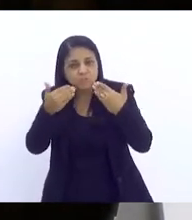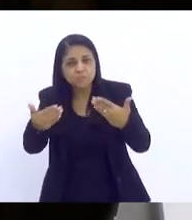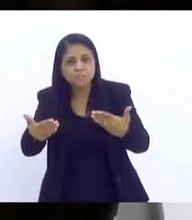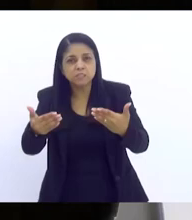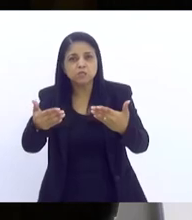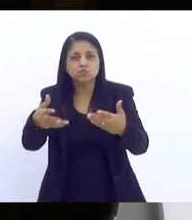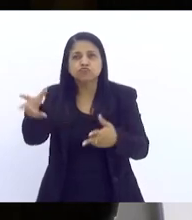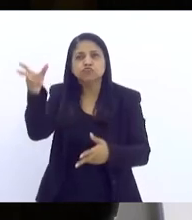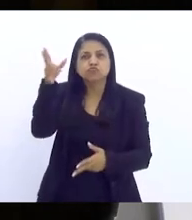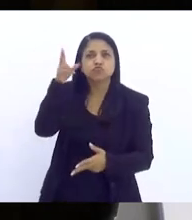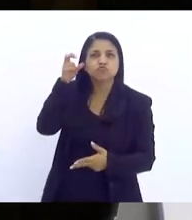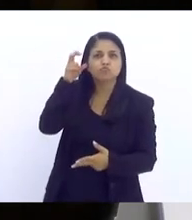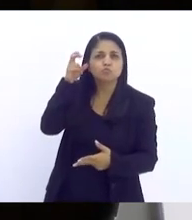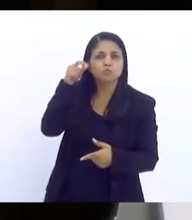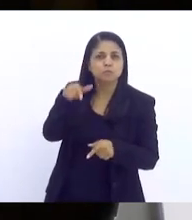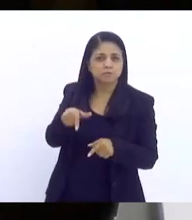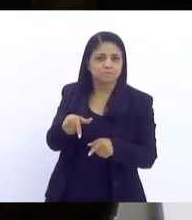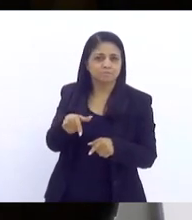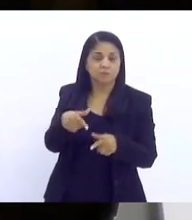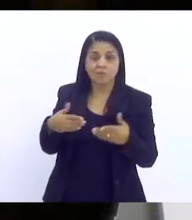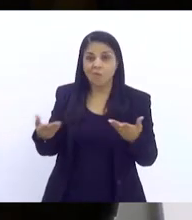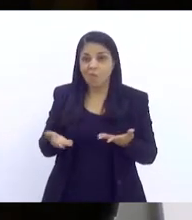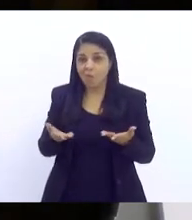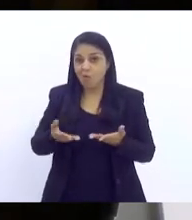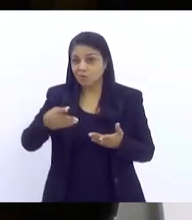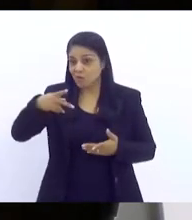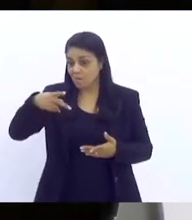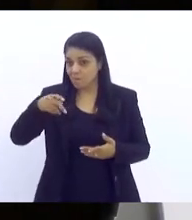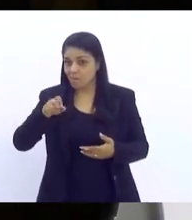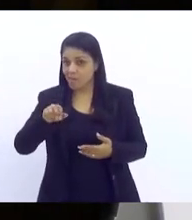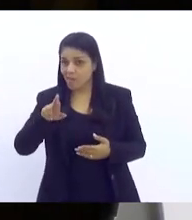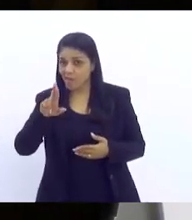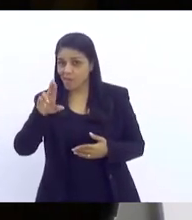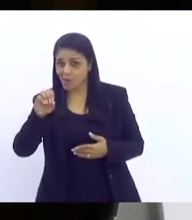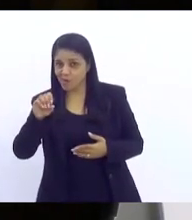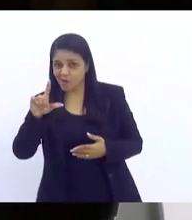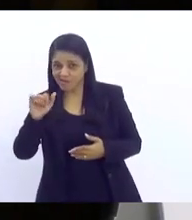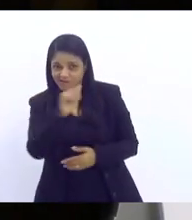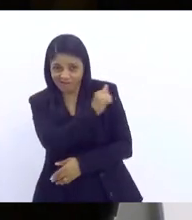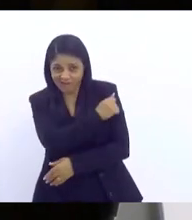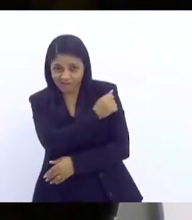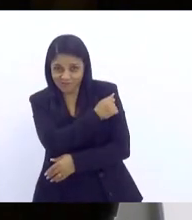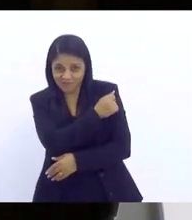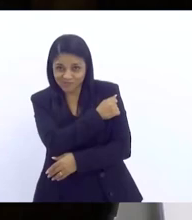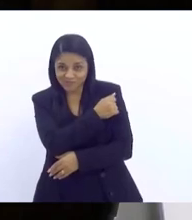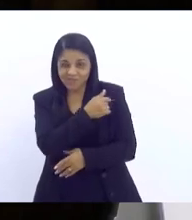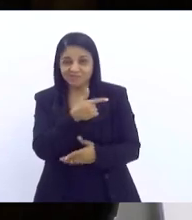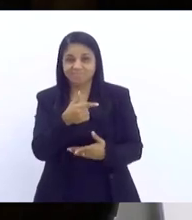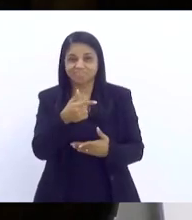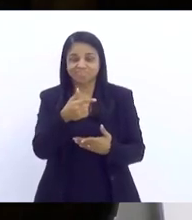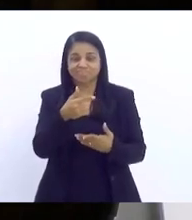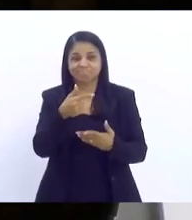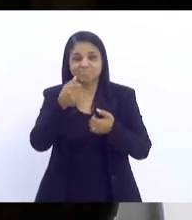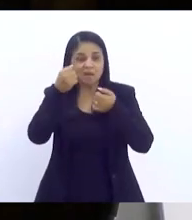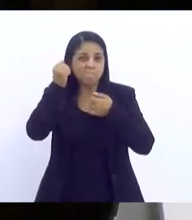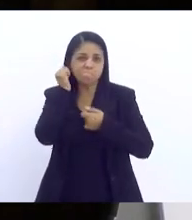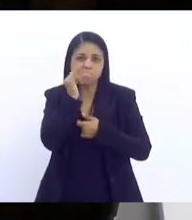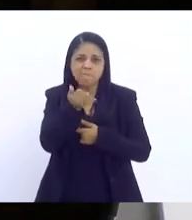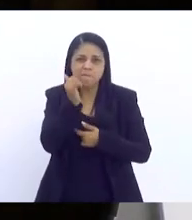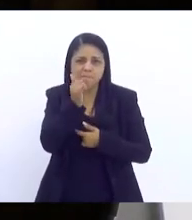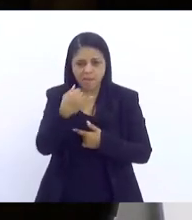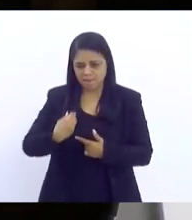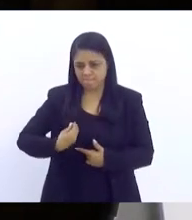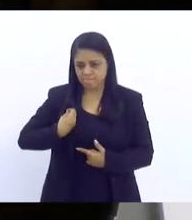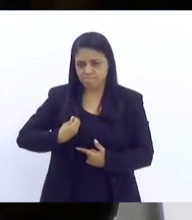escuta. Hoje, gente ouviu aqui a Pérola falando sobre as questões que ela vivenciou,